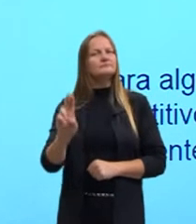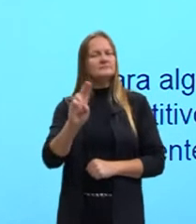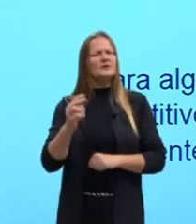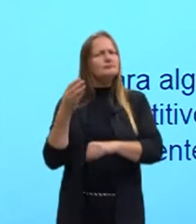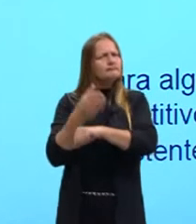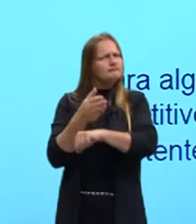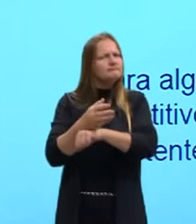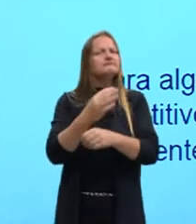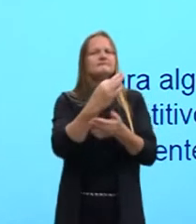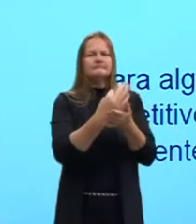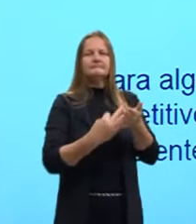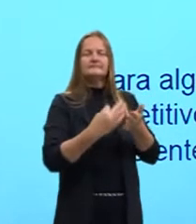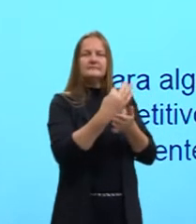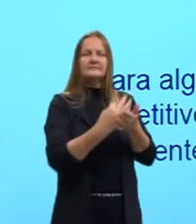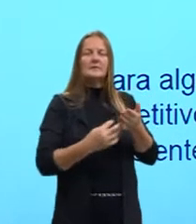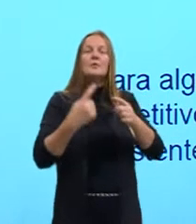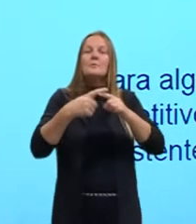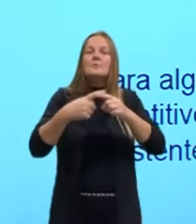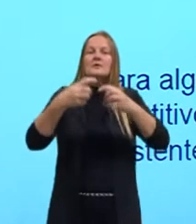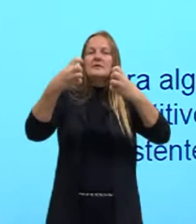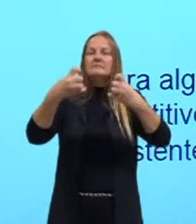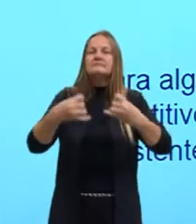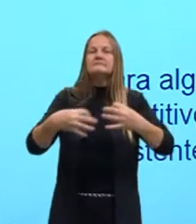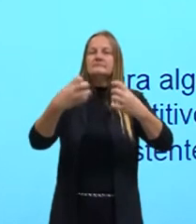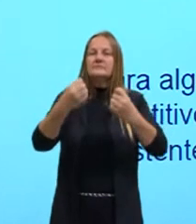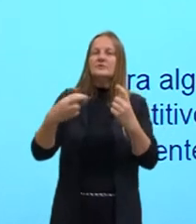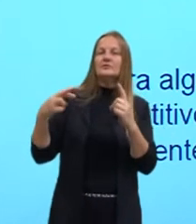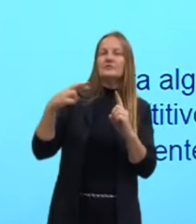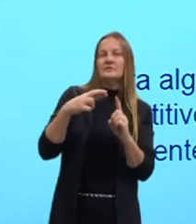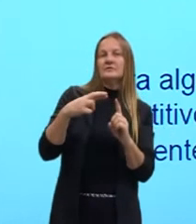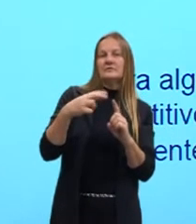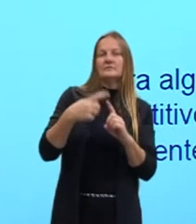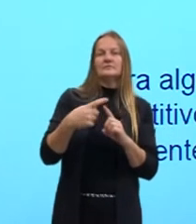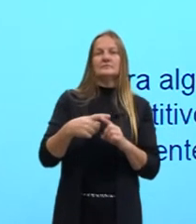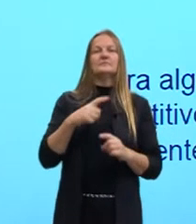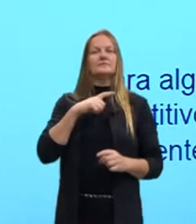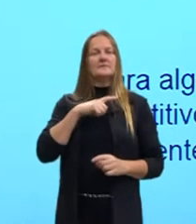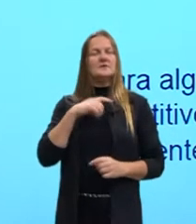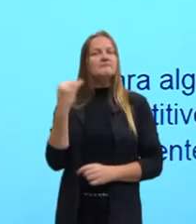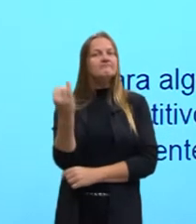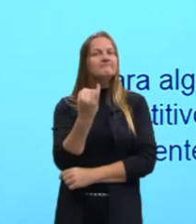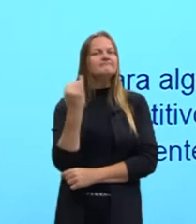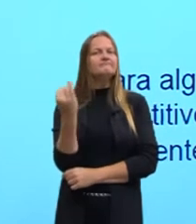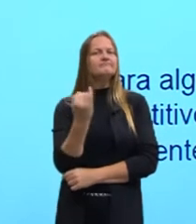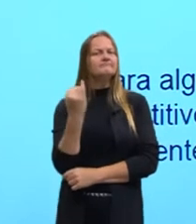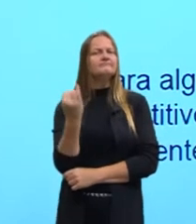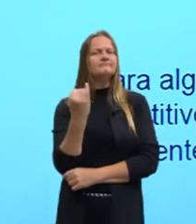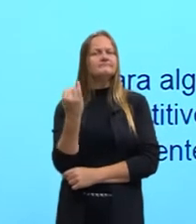frequentes. Por que que eu estou trazendo essas referências? Porque são palavras que estão extremamente